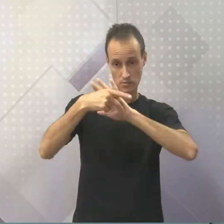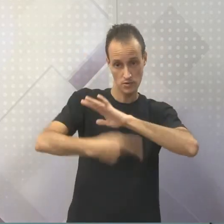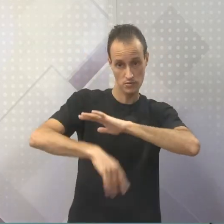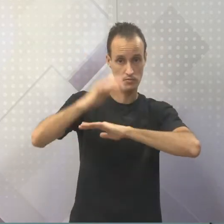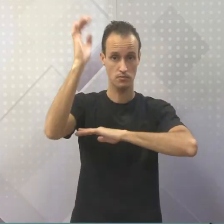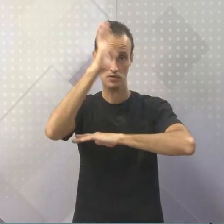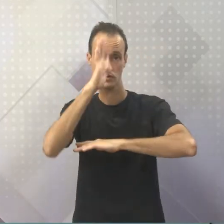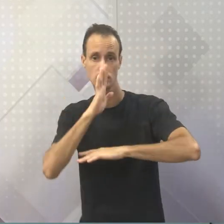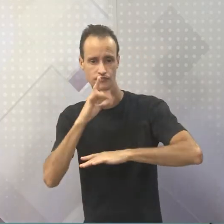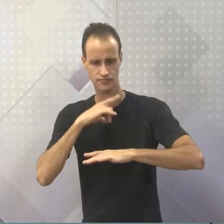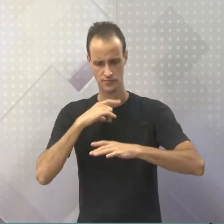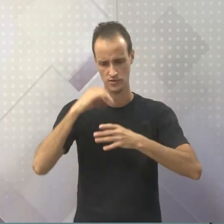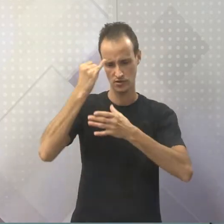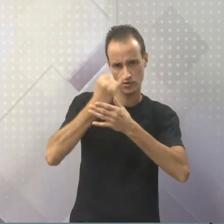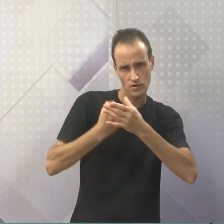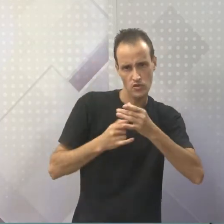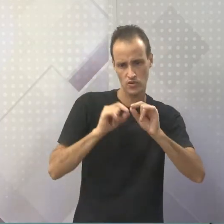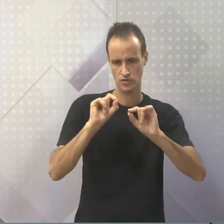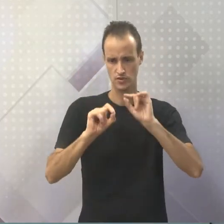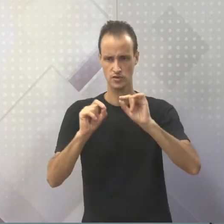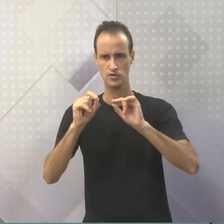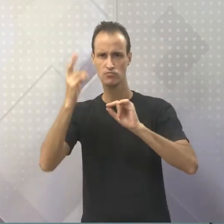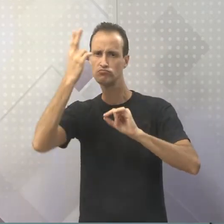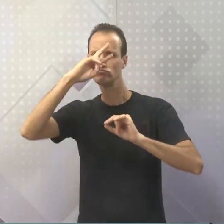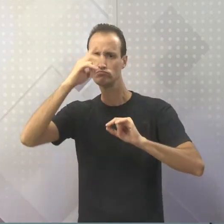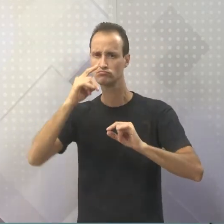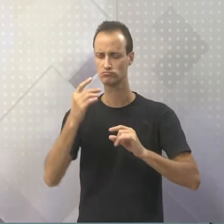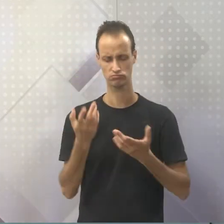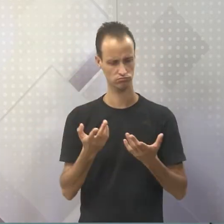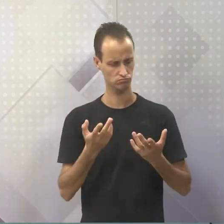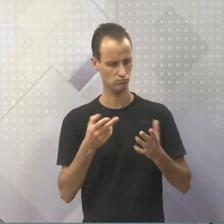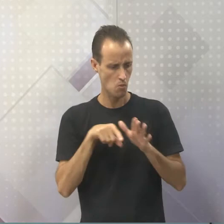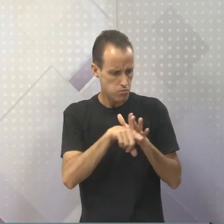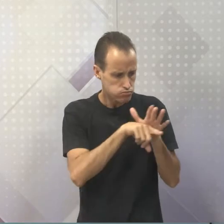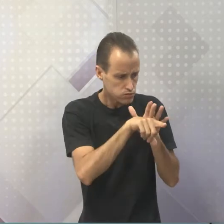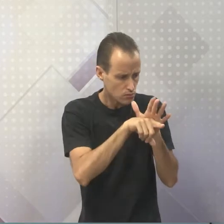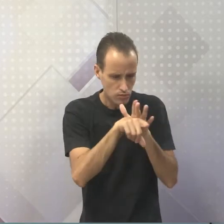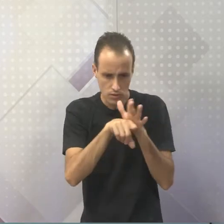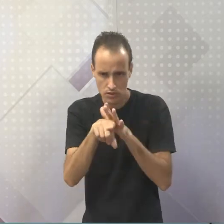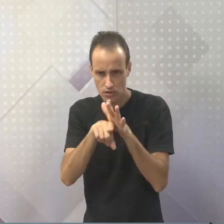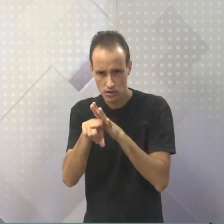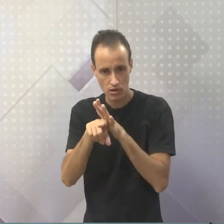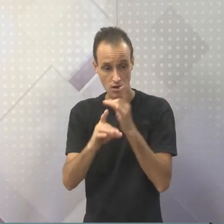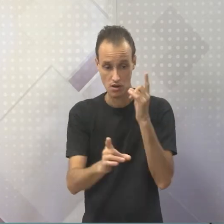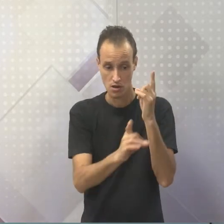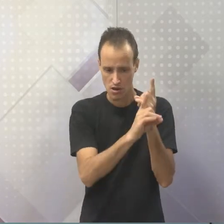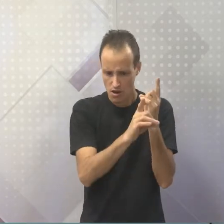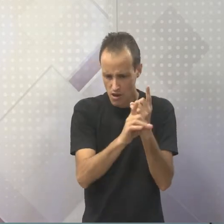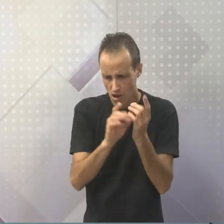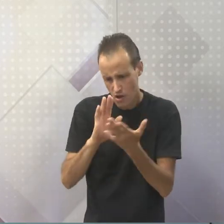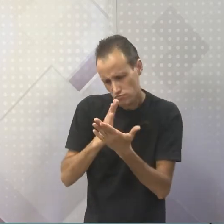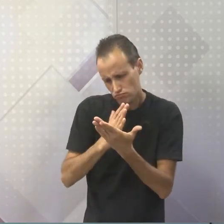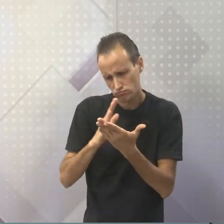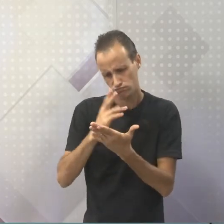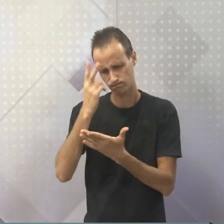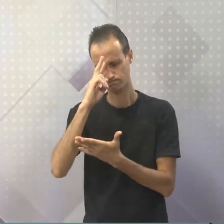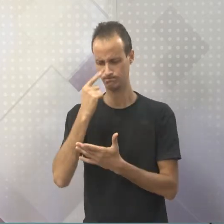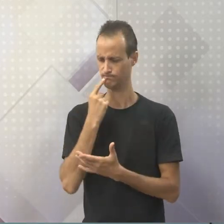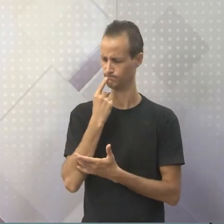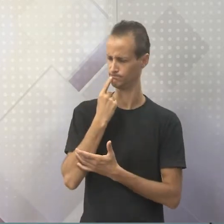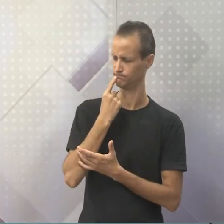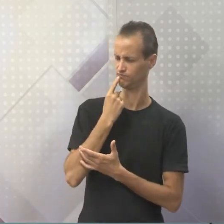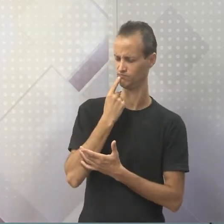E entre esses mitos e essas histórias, com certeza a gente, quando vai pesquisar, a gente vai encontrar algumas histórias que a gente fica meio se